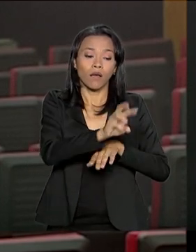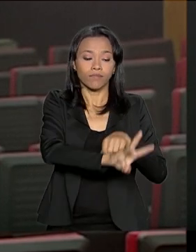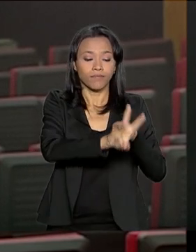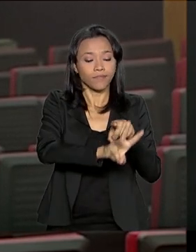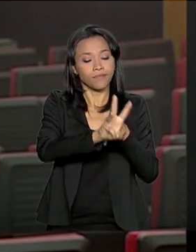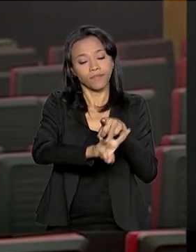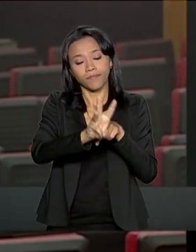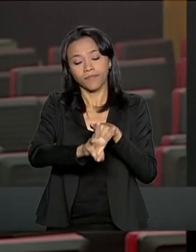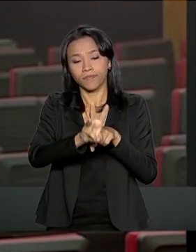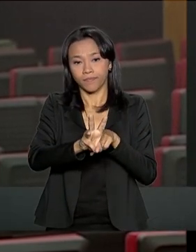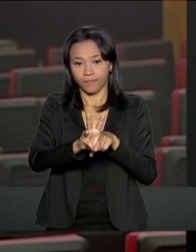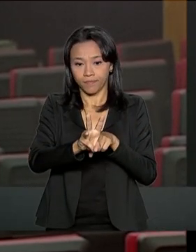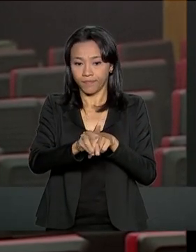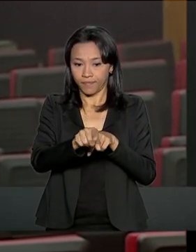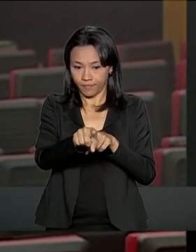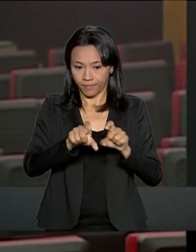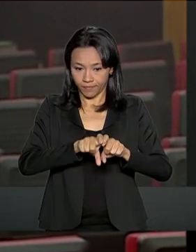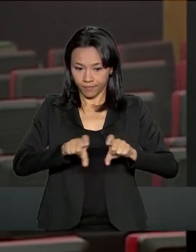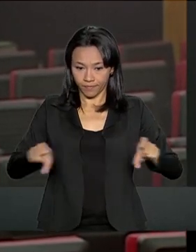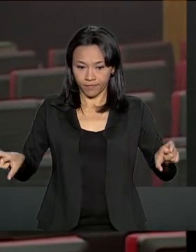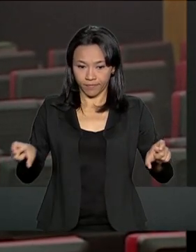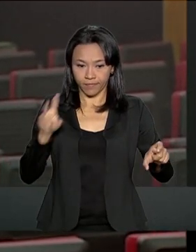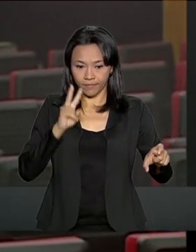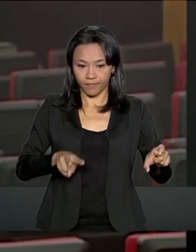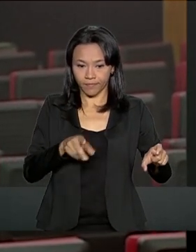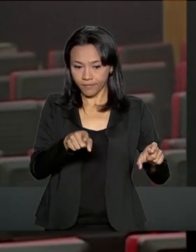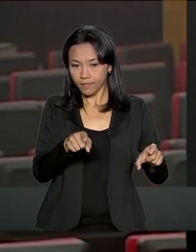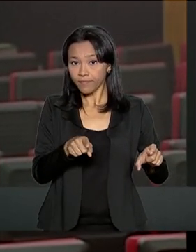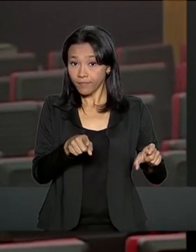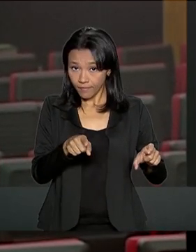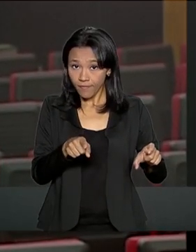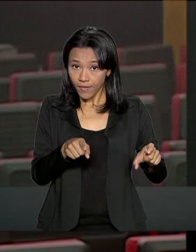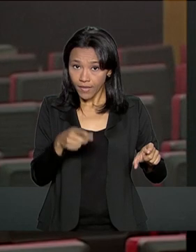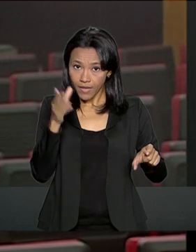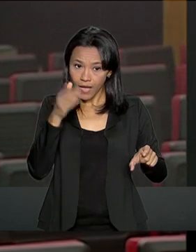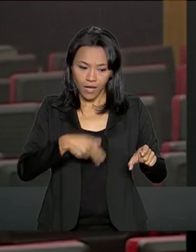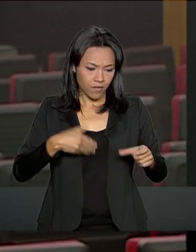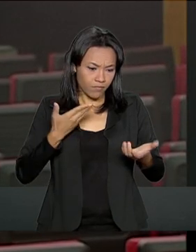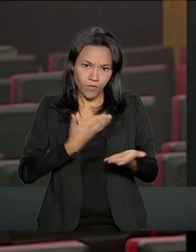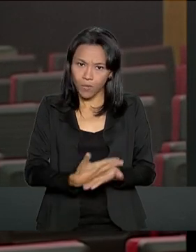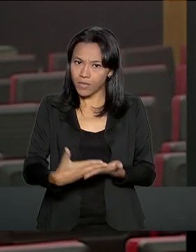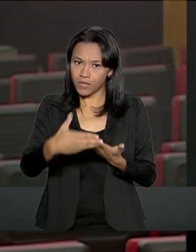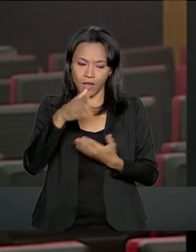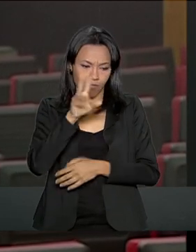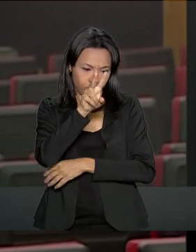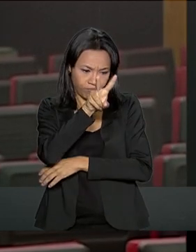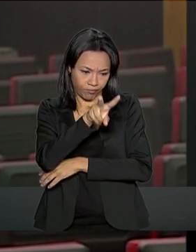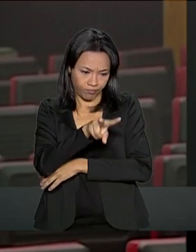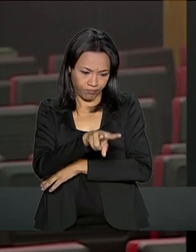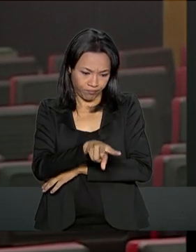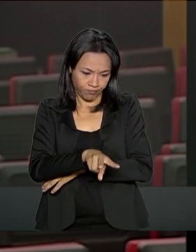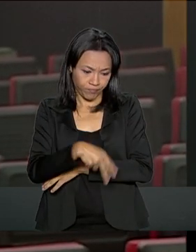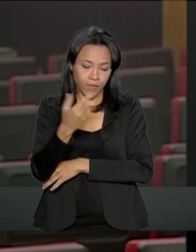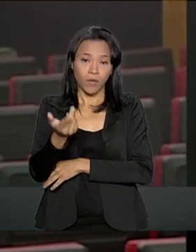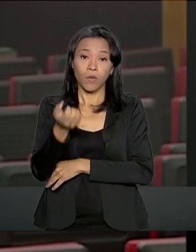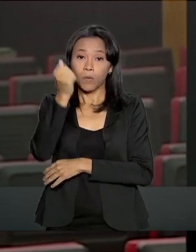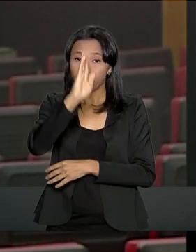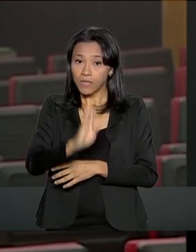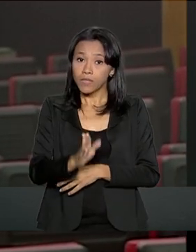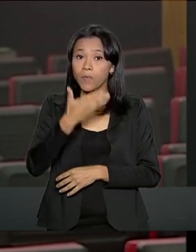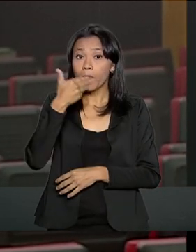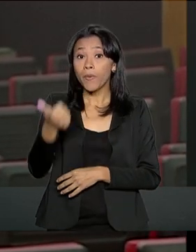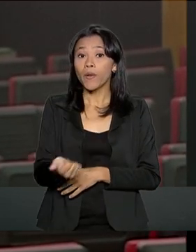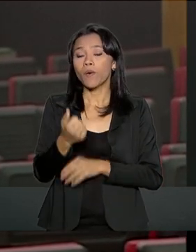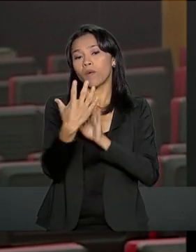paineldeviagens.economia.gov.br e começar a utilizar a ferramenta. O Brasil tem se convertido num dos